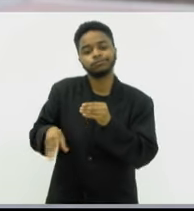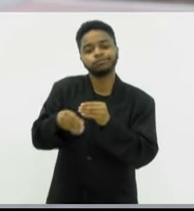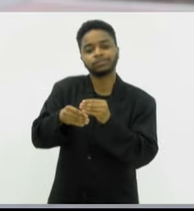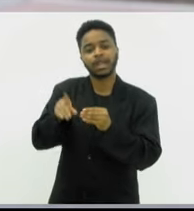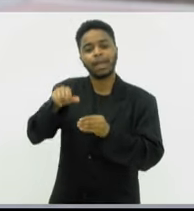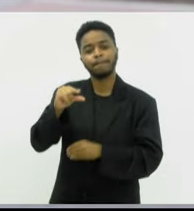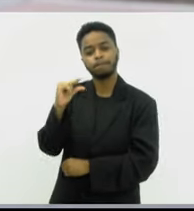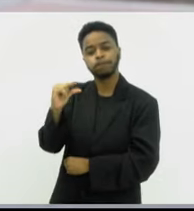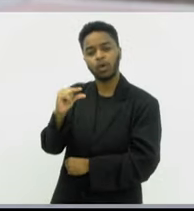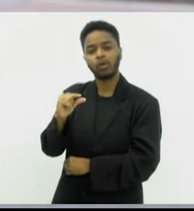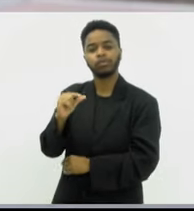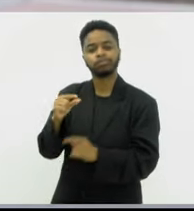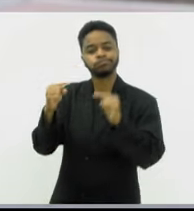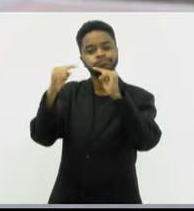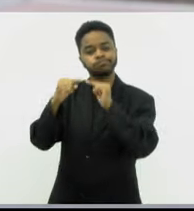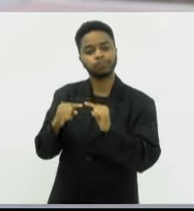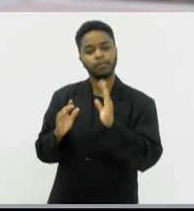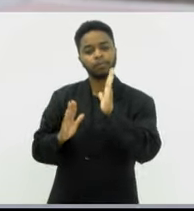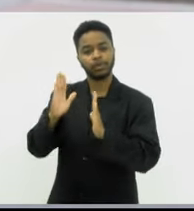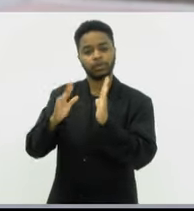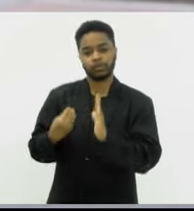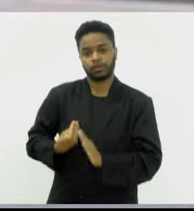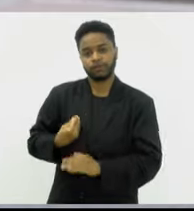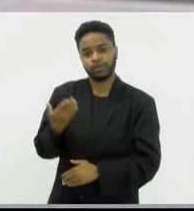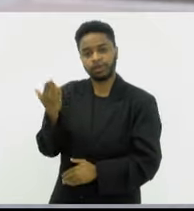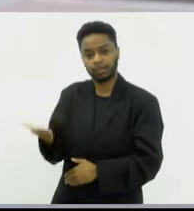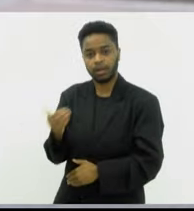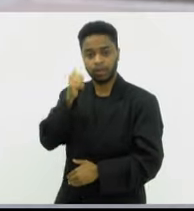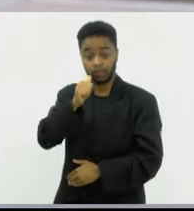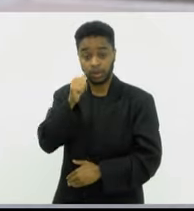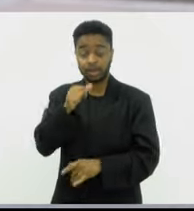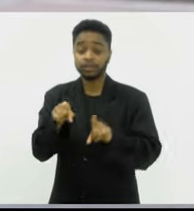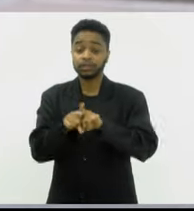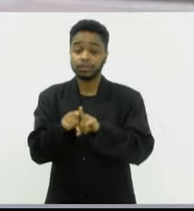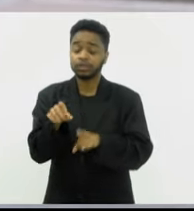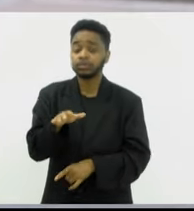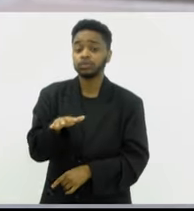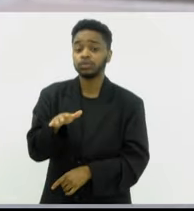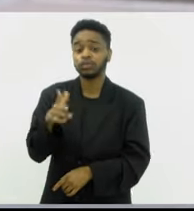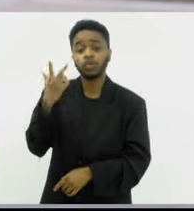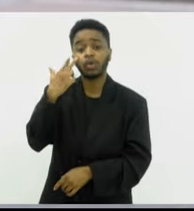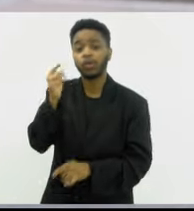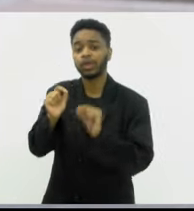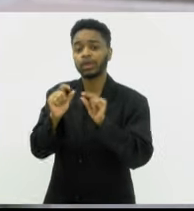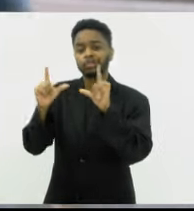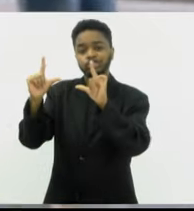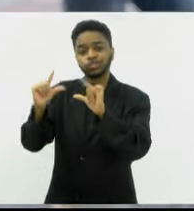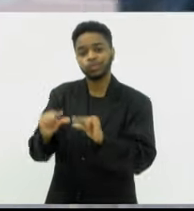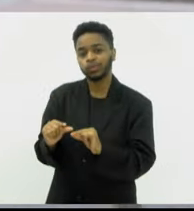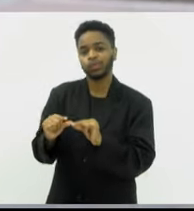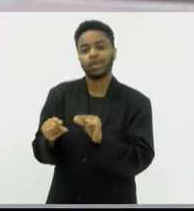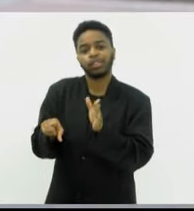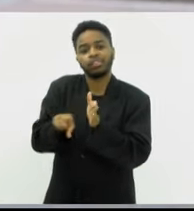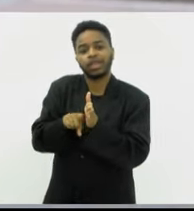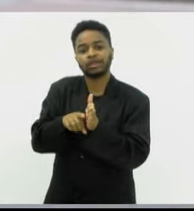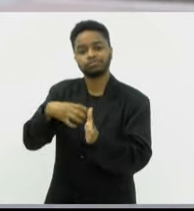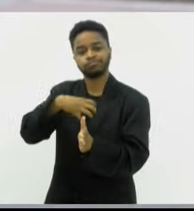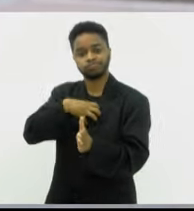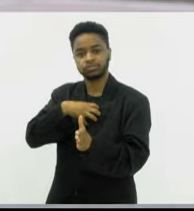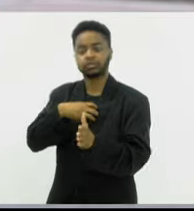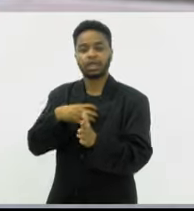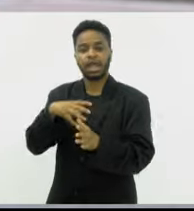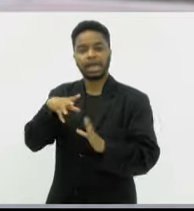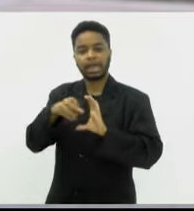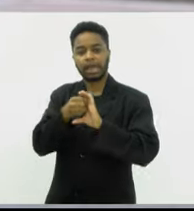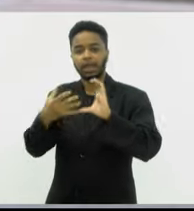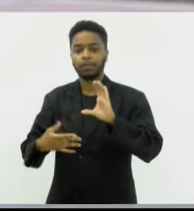momento que a mulher está passando, e geralmente, vão reduzir bastante os sintomas negativos que a mulher sente com menopausa.